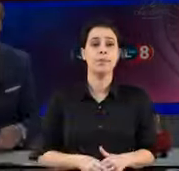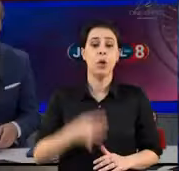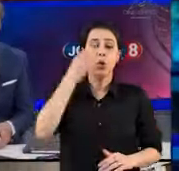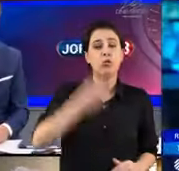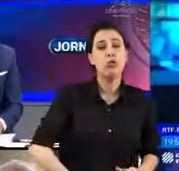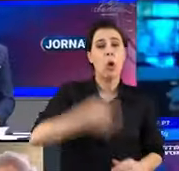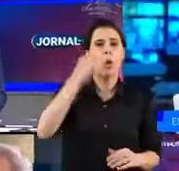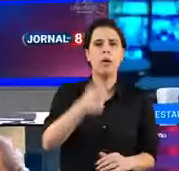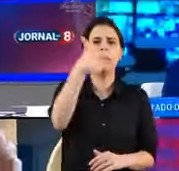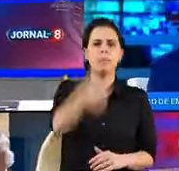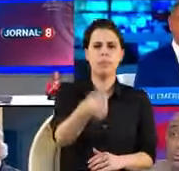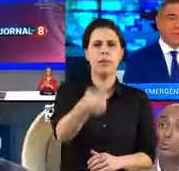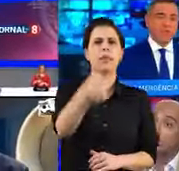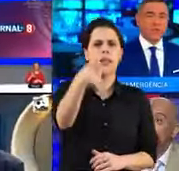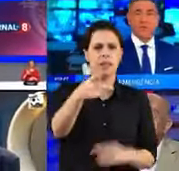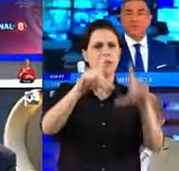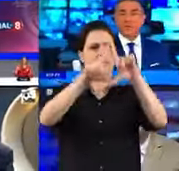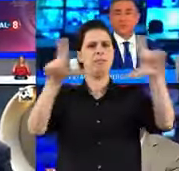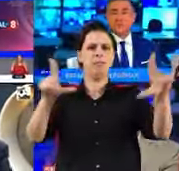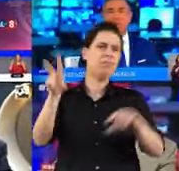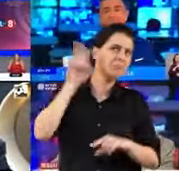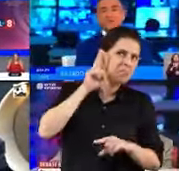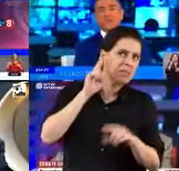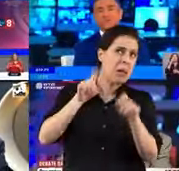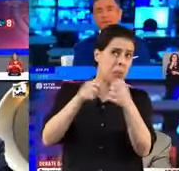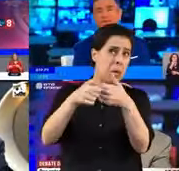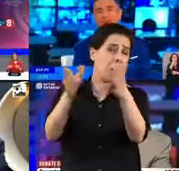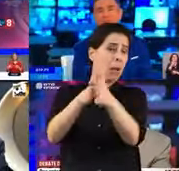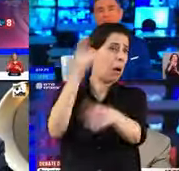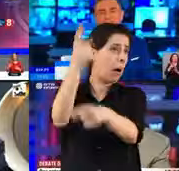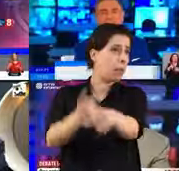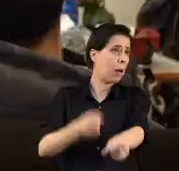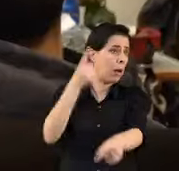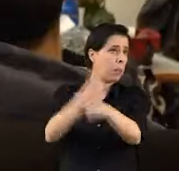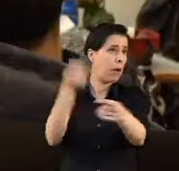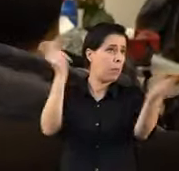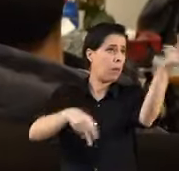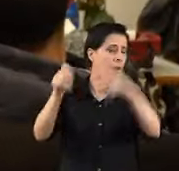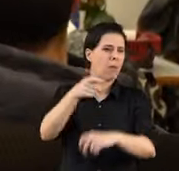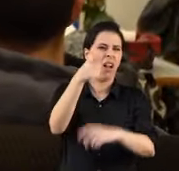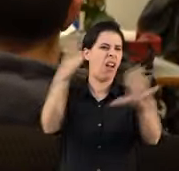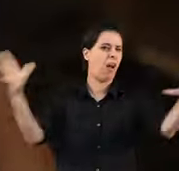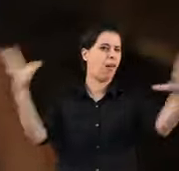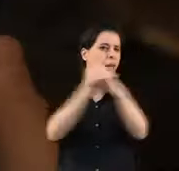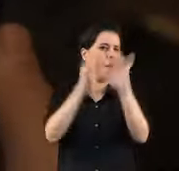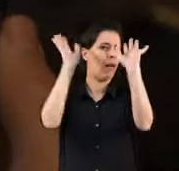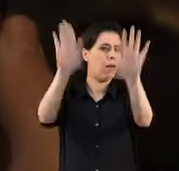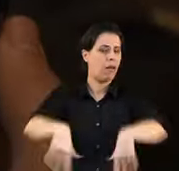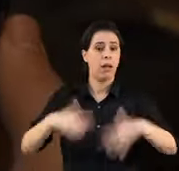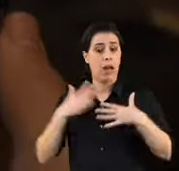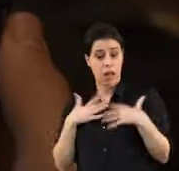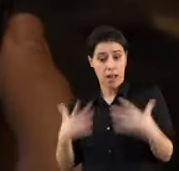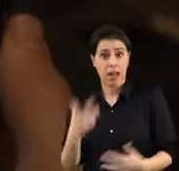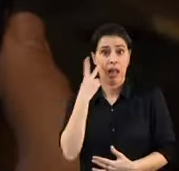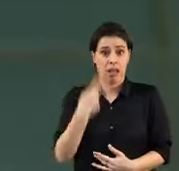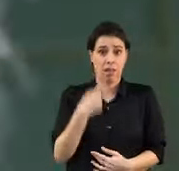Todos os dias quando ligas a televisão, ouves que os partidos são todos iguais. Ouves muito ruído e desligas. Estás cansado?